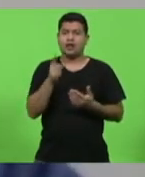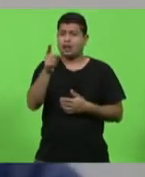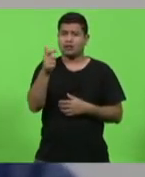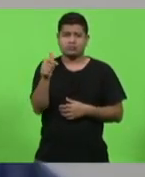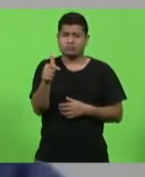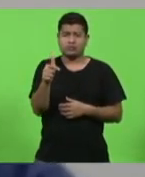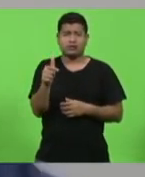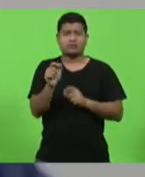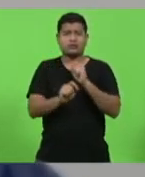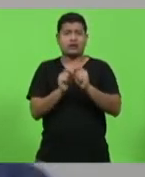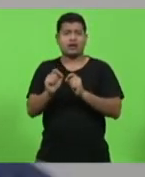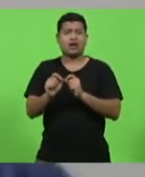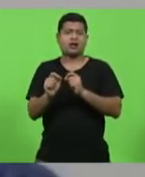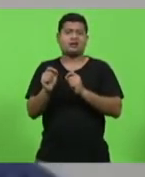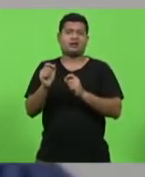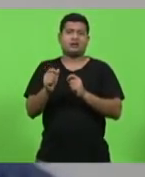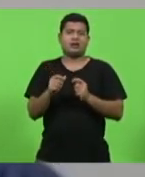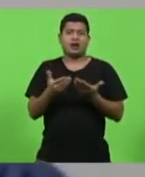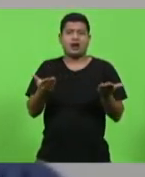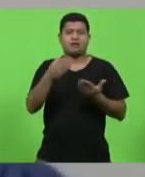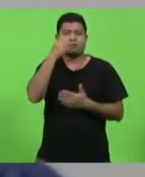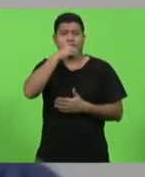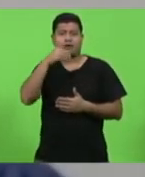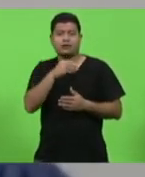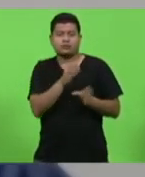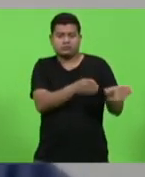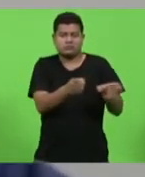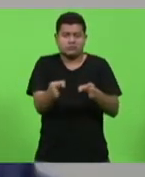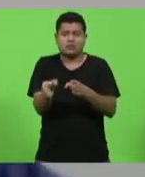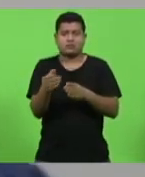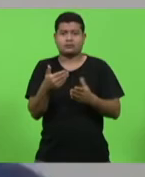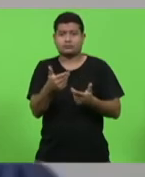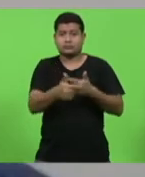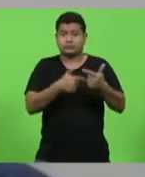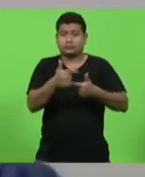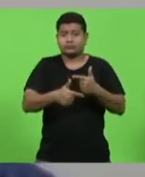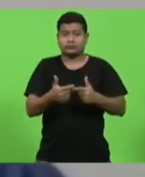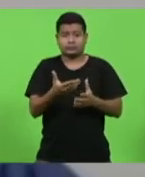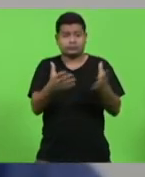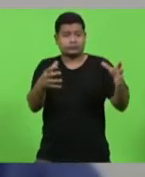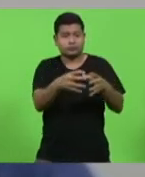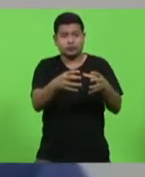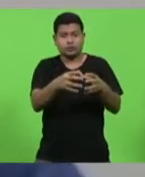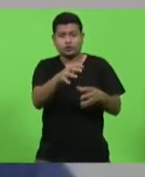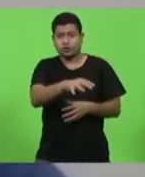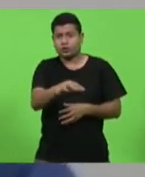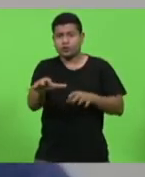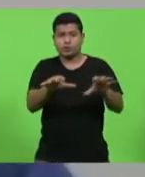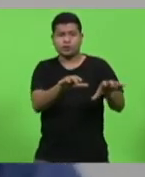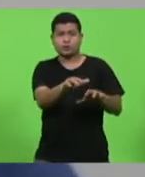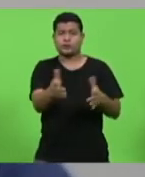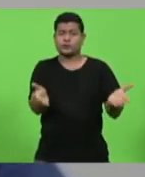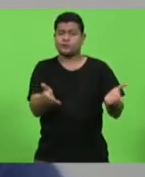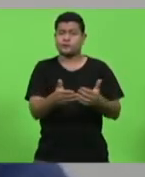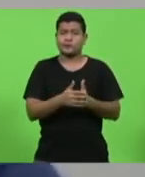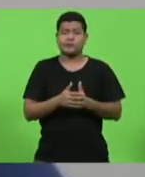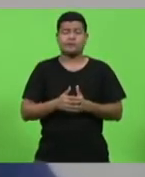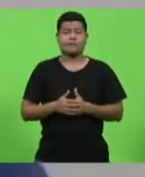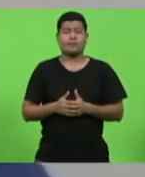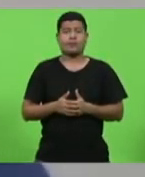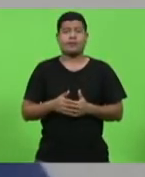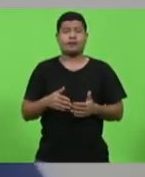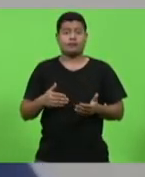da organização dos trabalhadores. e, nesse sentido, as mudanças que vieram